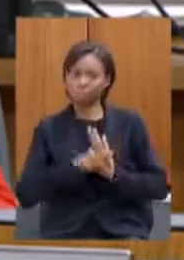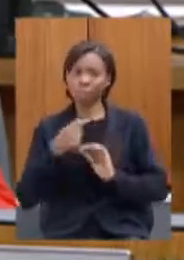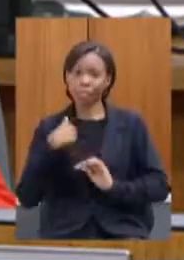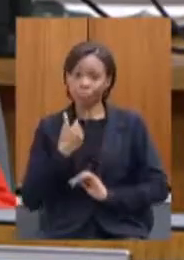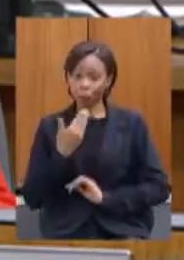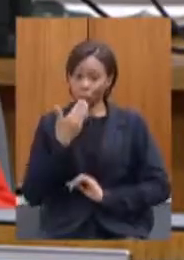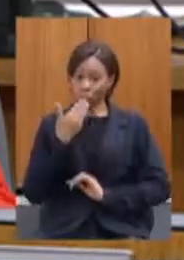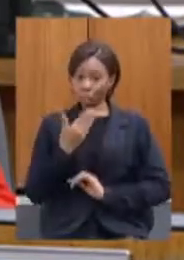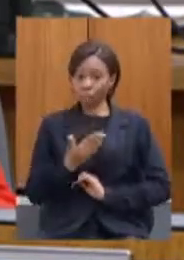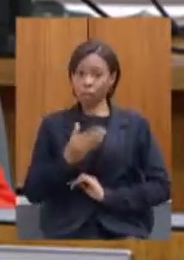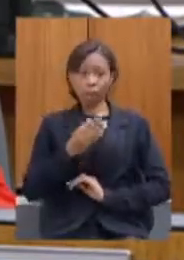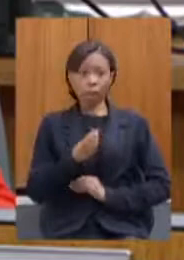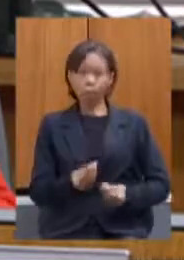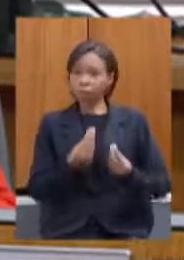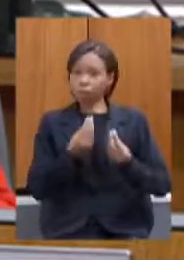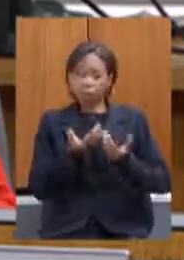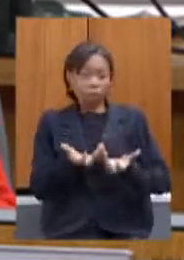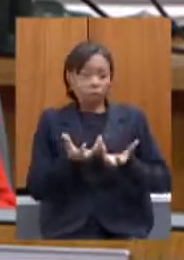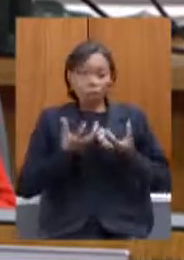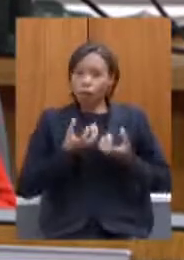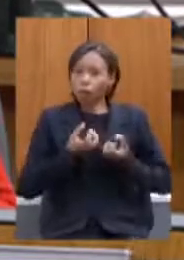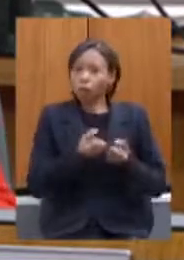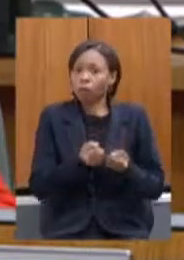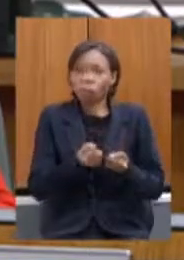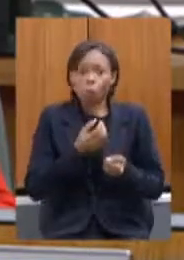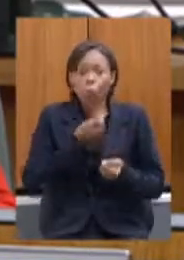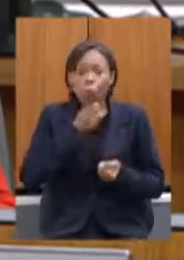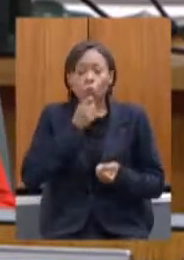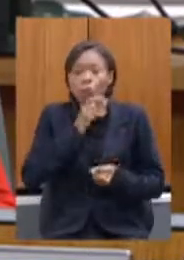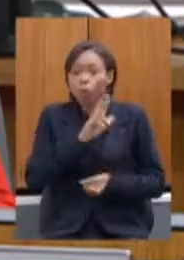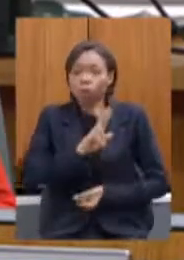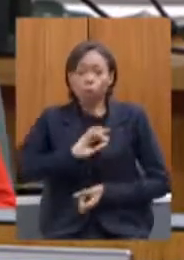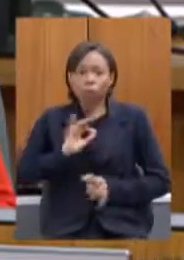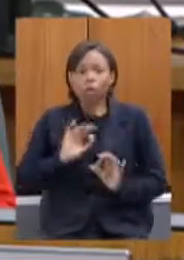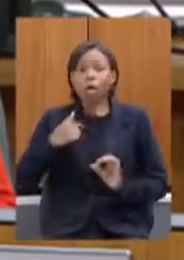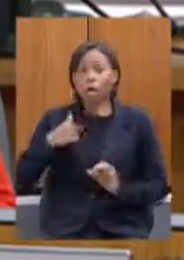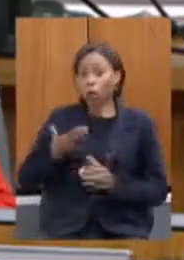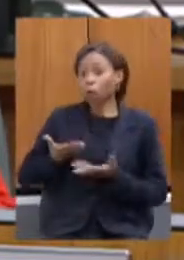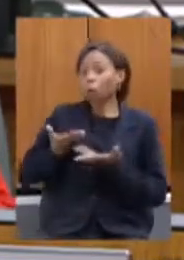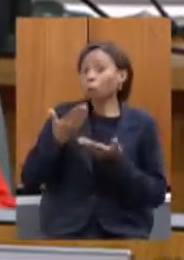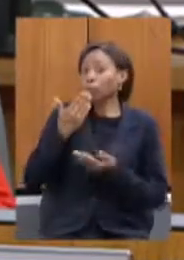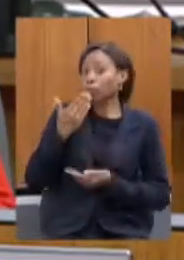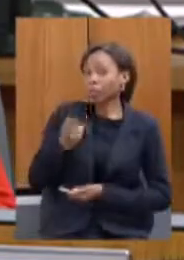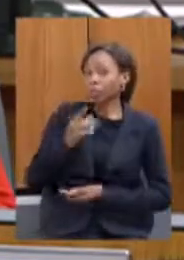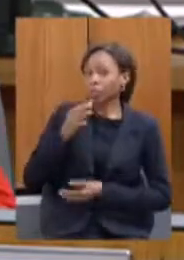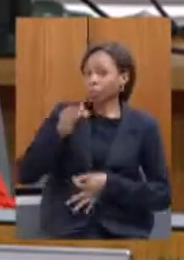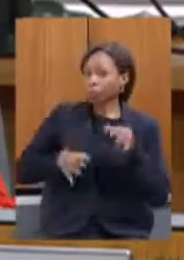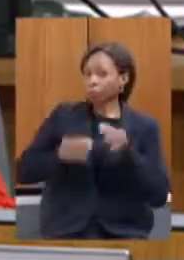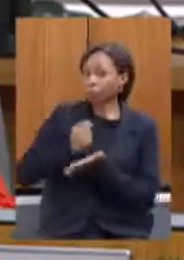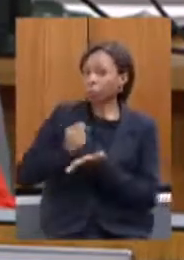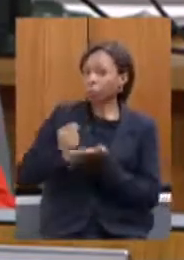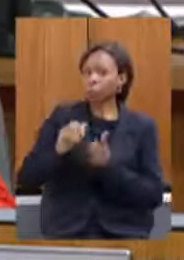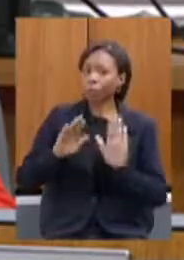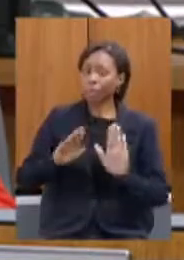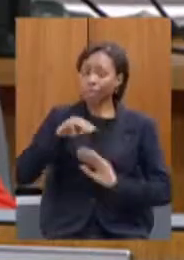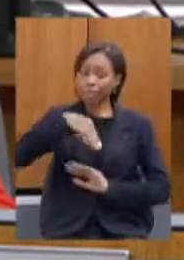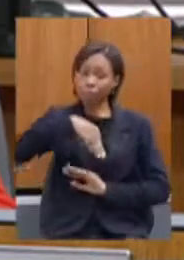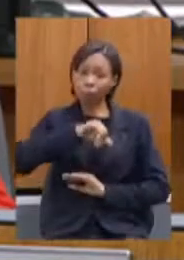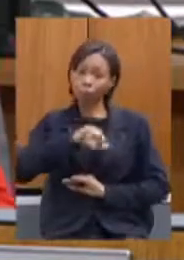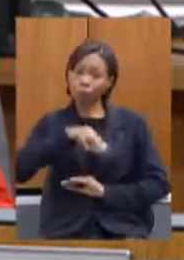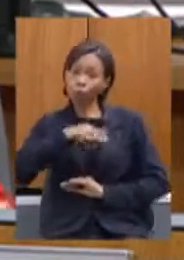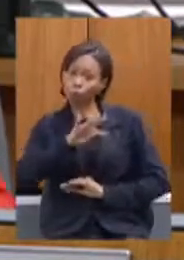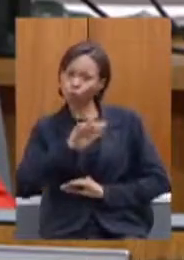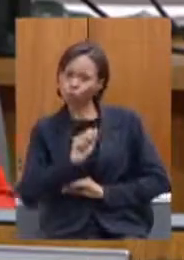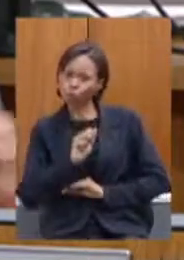atendida até o presente momento fiz a solicitação ao tribunal a minuta não está disponível quando você tem acesso pela internet